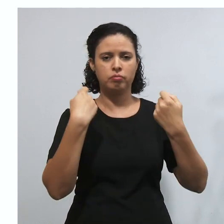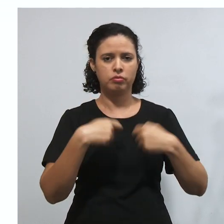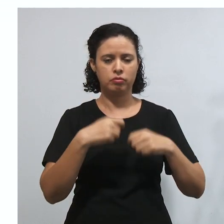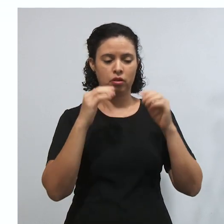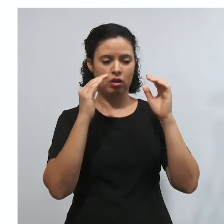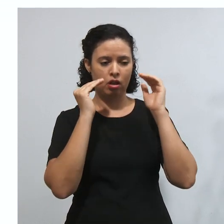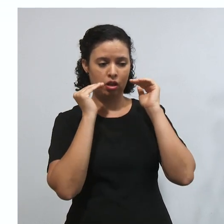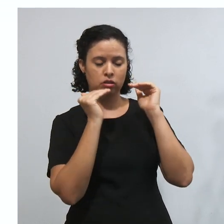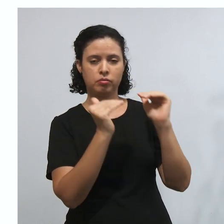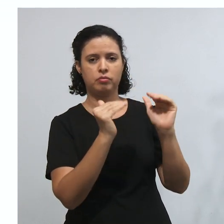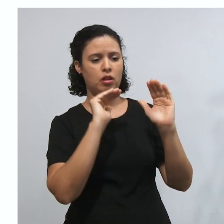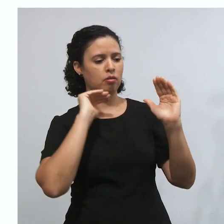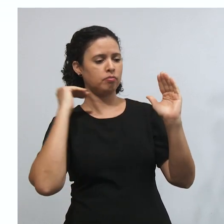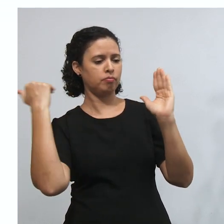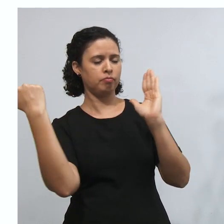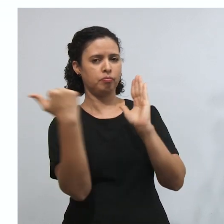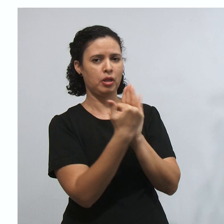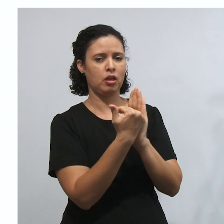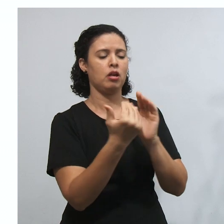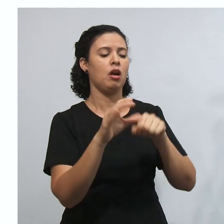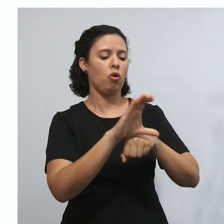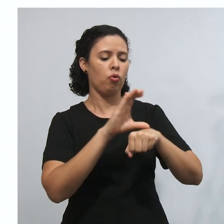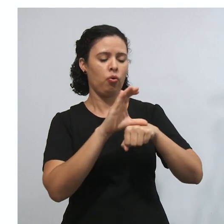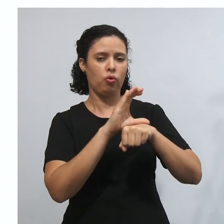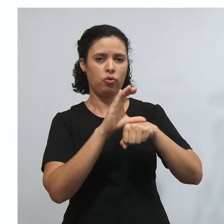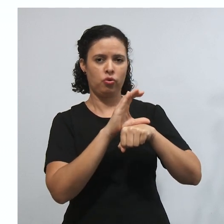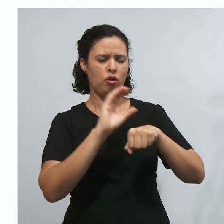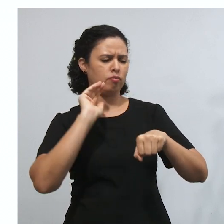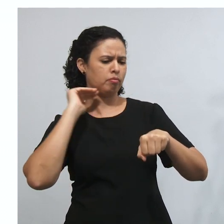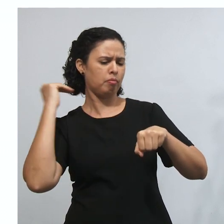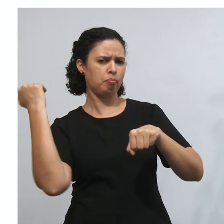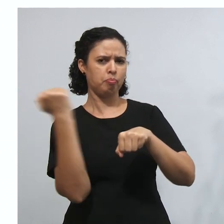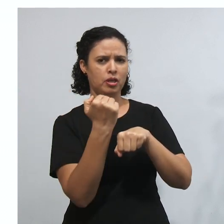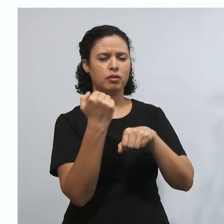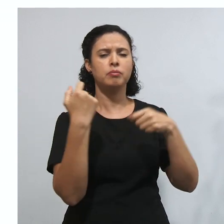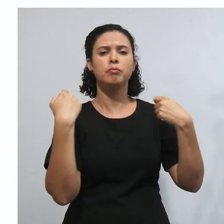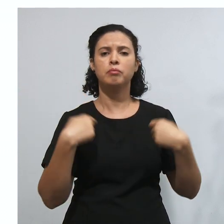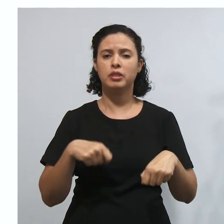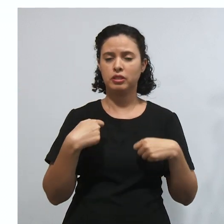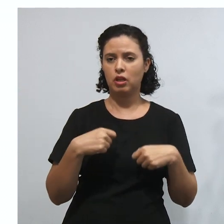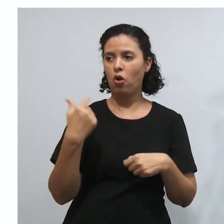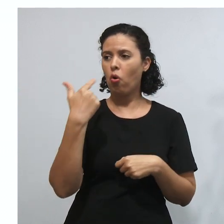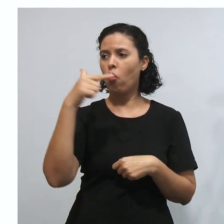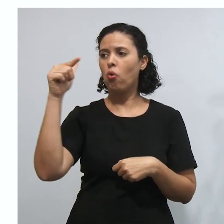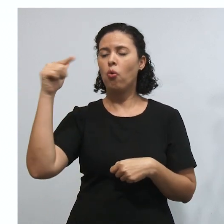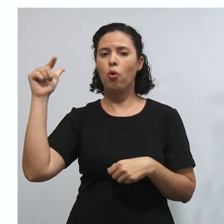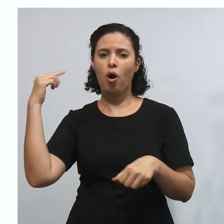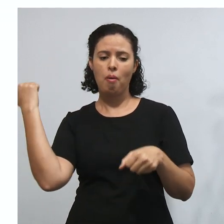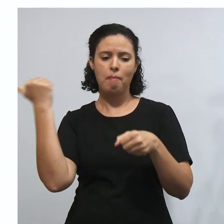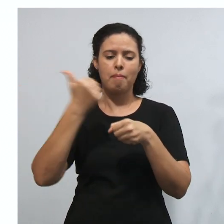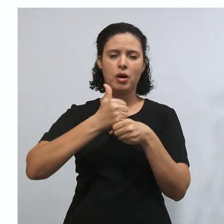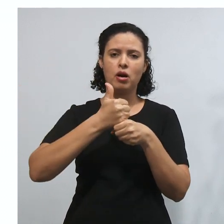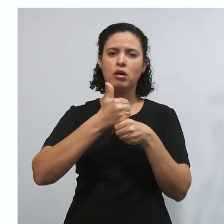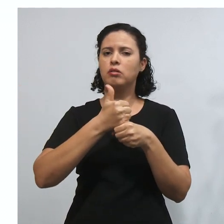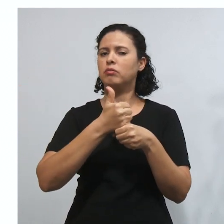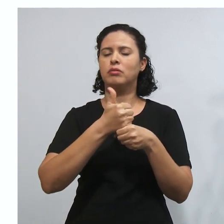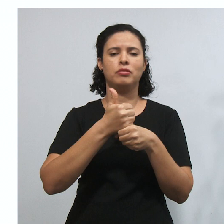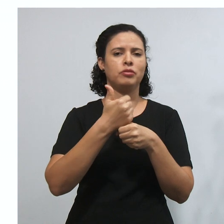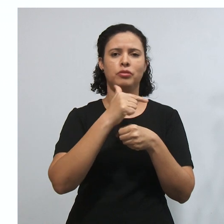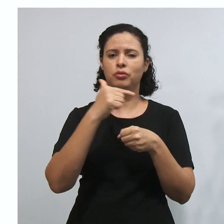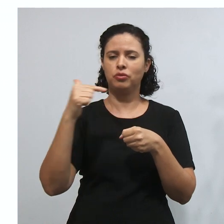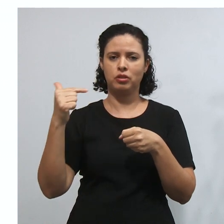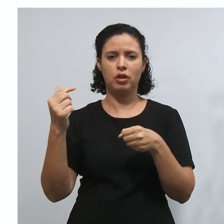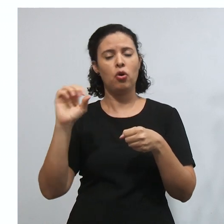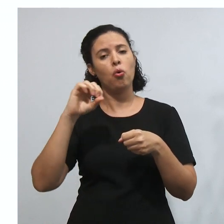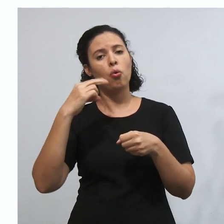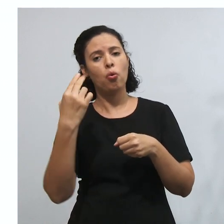obedecer nenhum outro ordenamento, nenhuma outra regra que venha de fato a estar